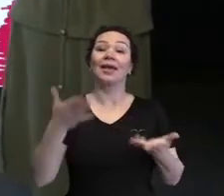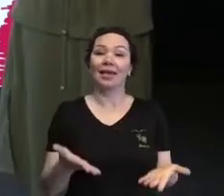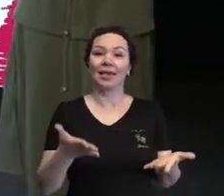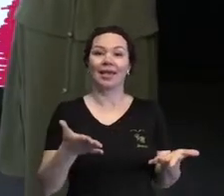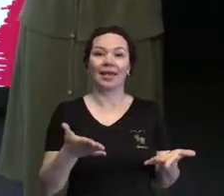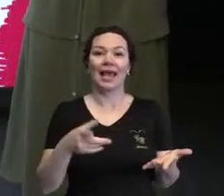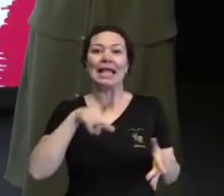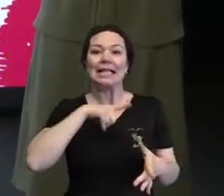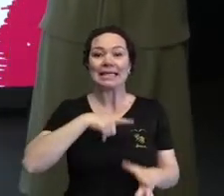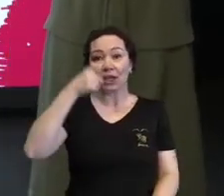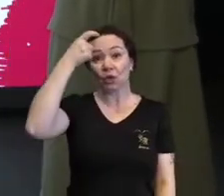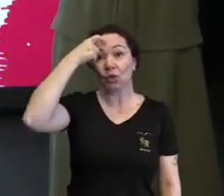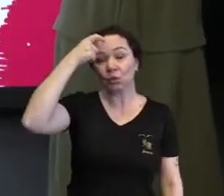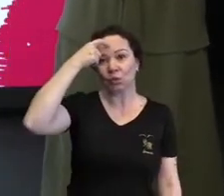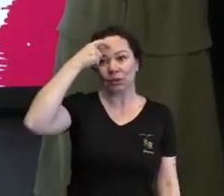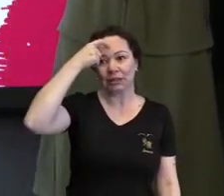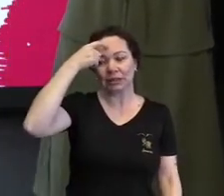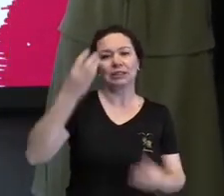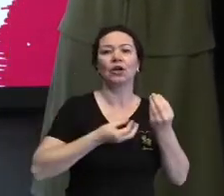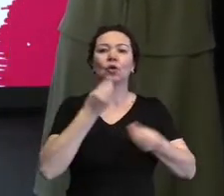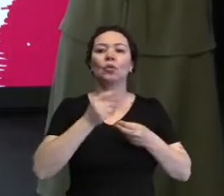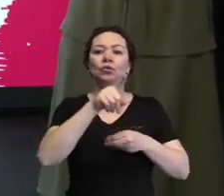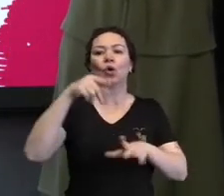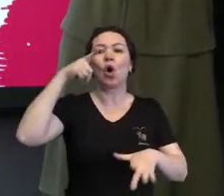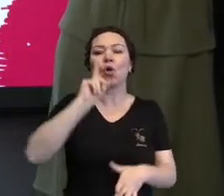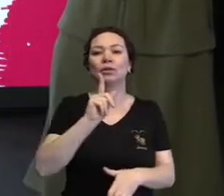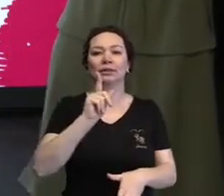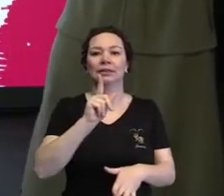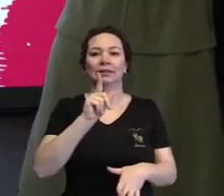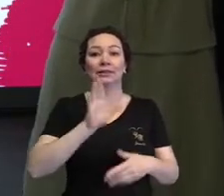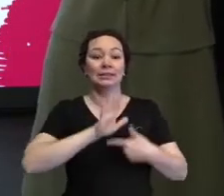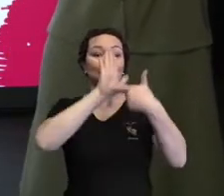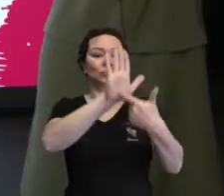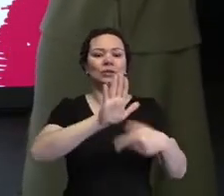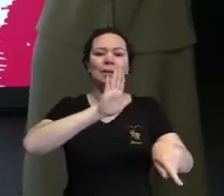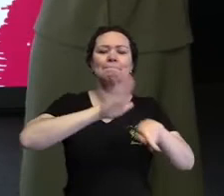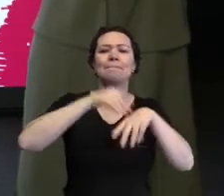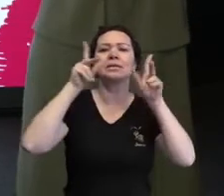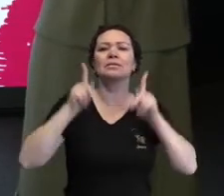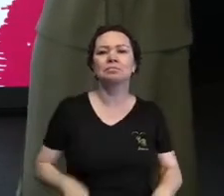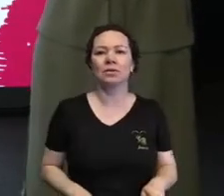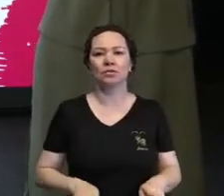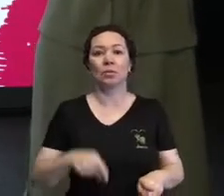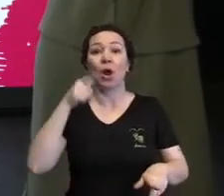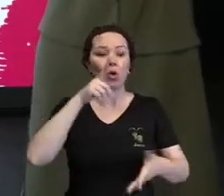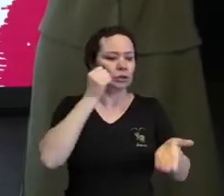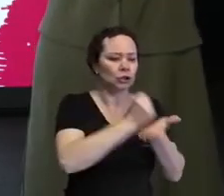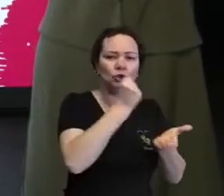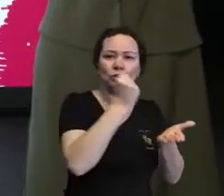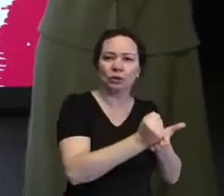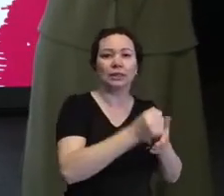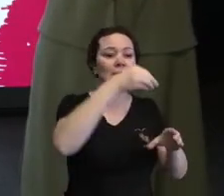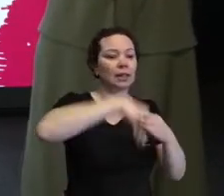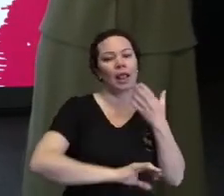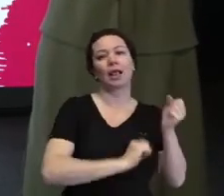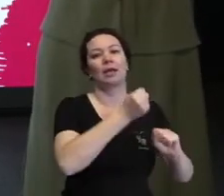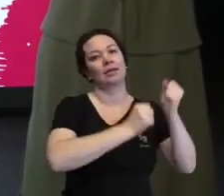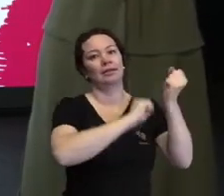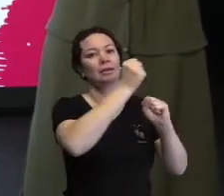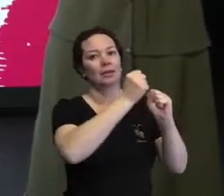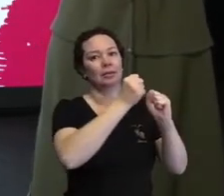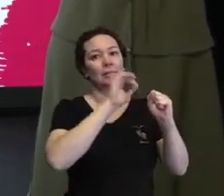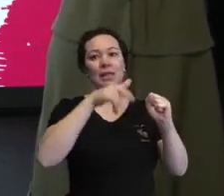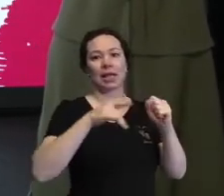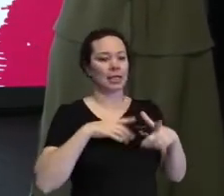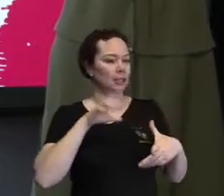A gente ter essa consciência, como que a gente consegue trazer mais pessoas que possam ser contratadas nas empresas, seja